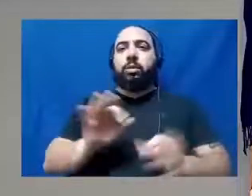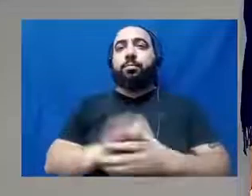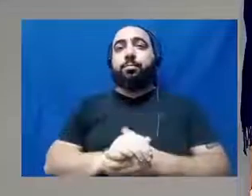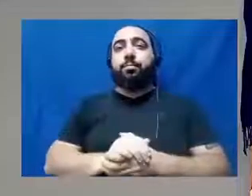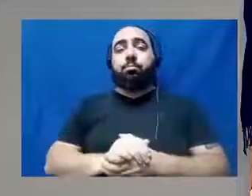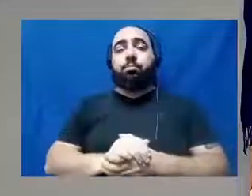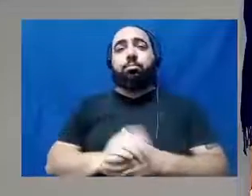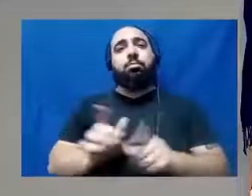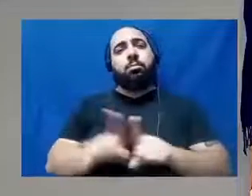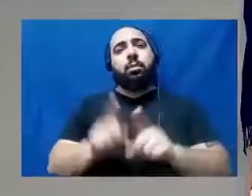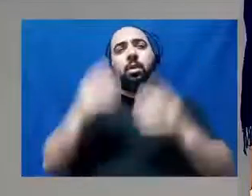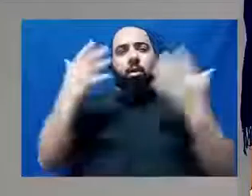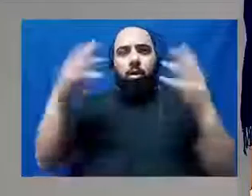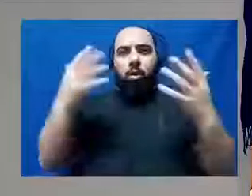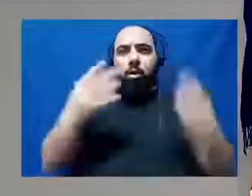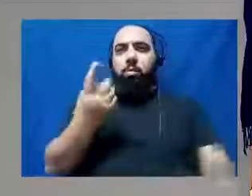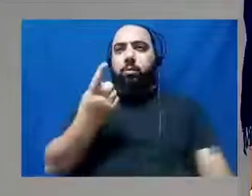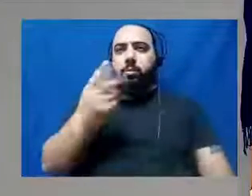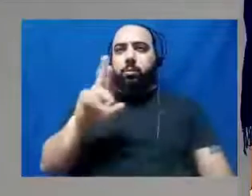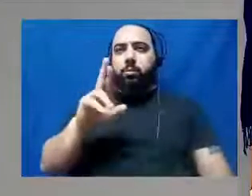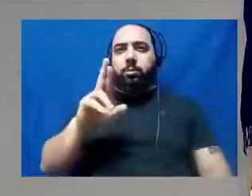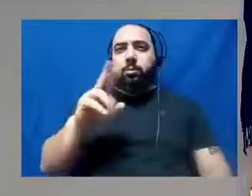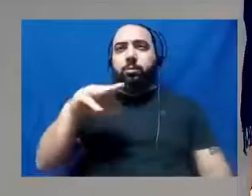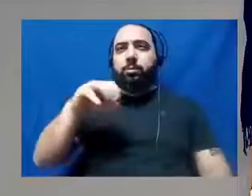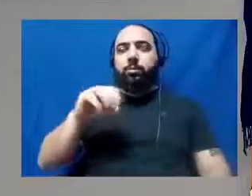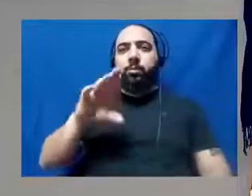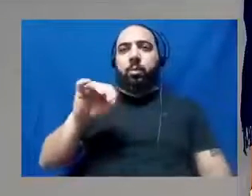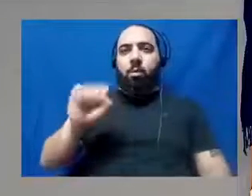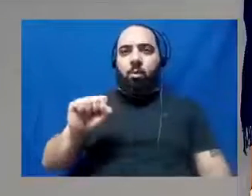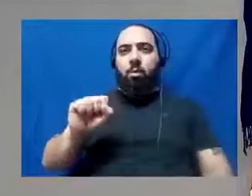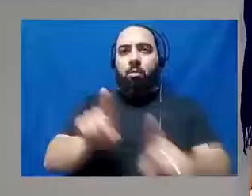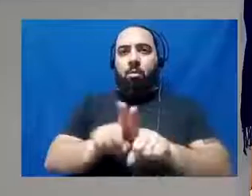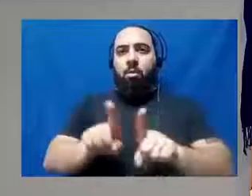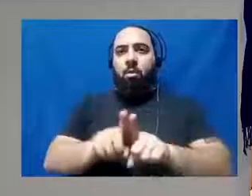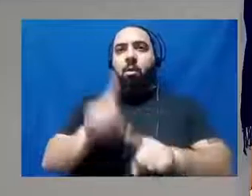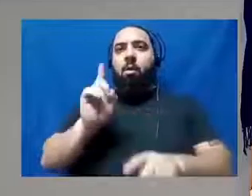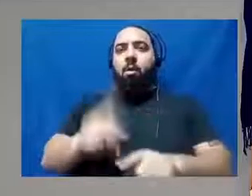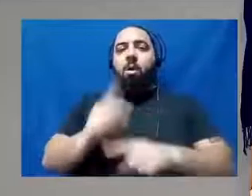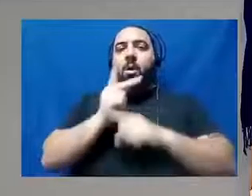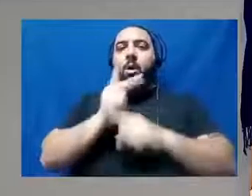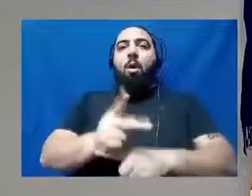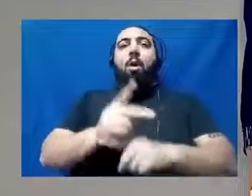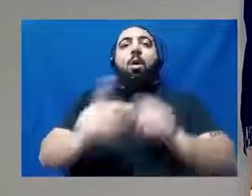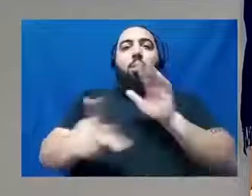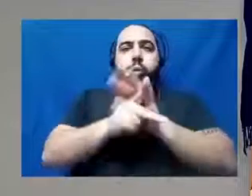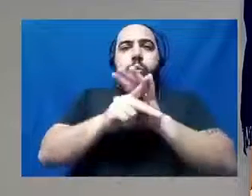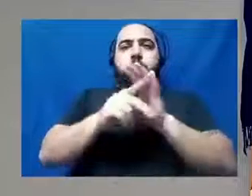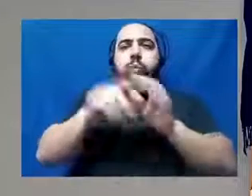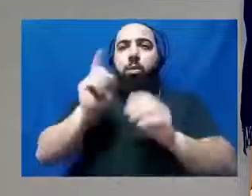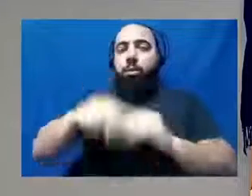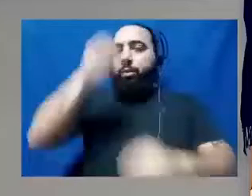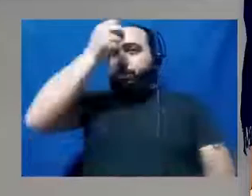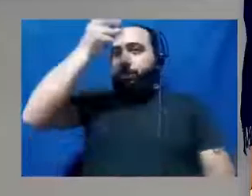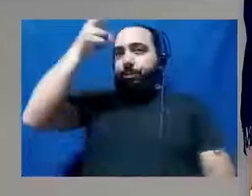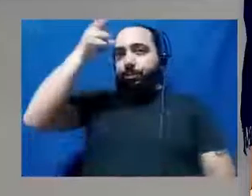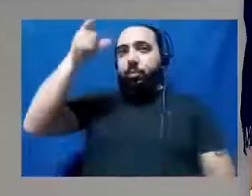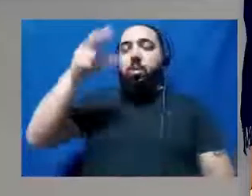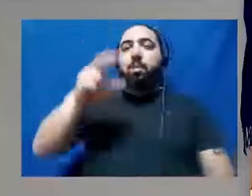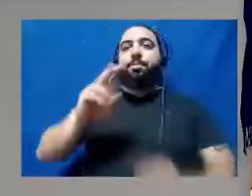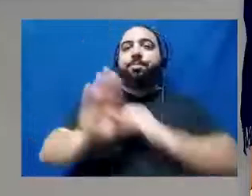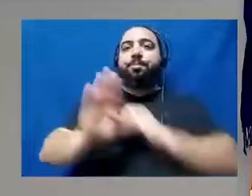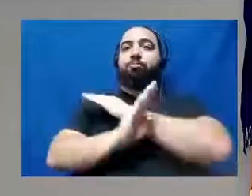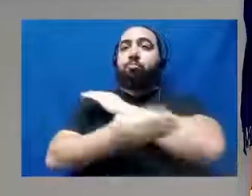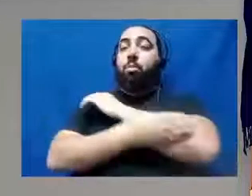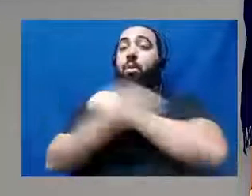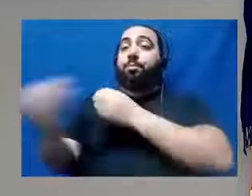parabenizar o doutor Marcos, em nome do prefeito Salmi, que aqui esteve hoje, nosso procurador-geral do município de Bigu Azul, quando ele vem expor uma lei,